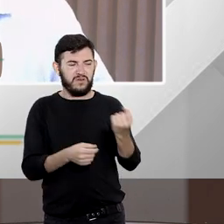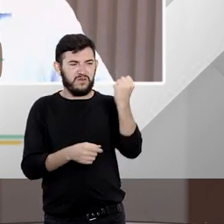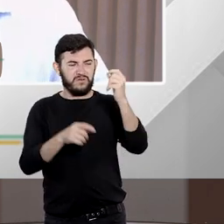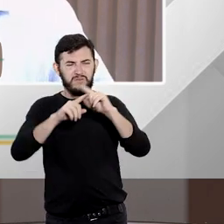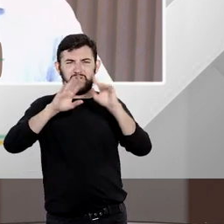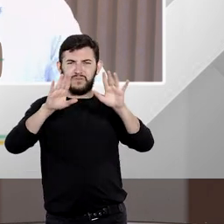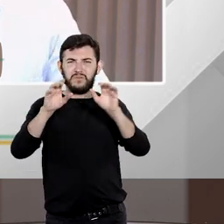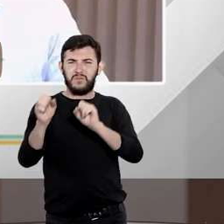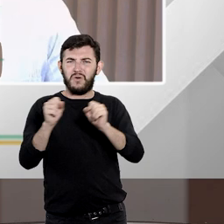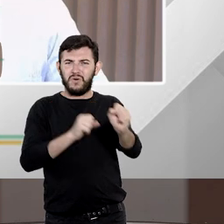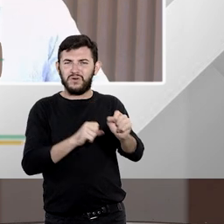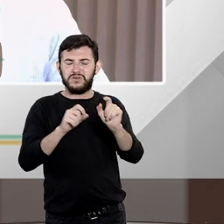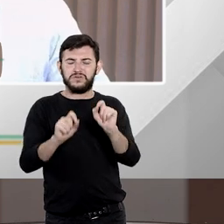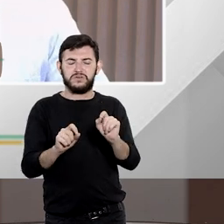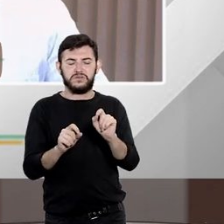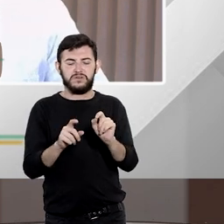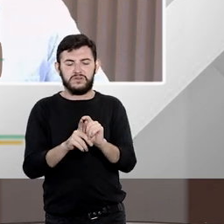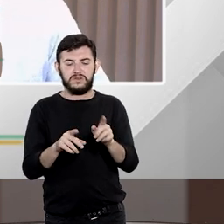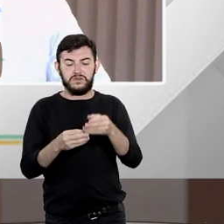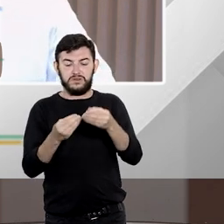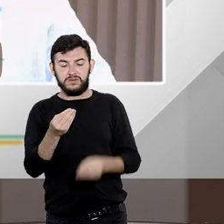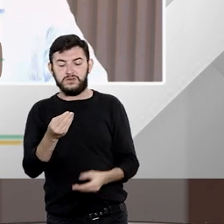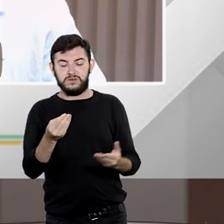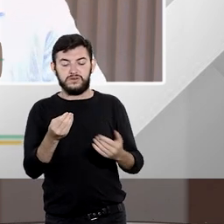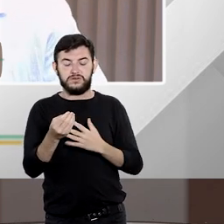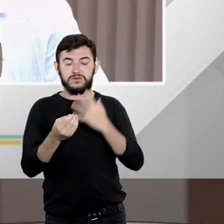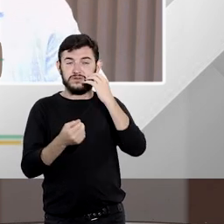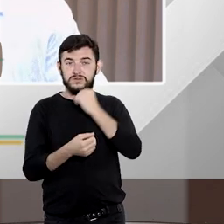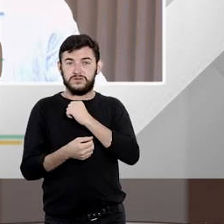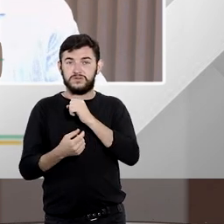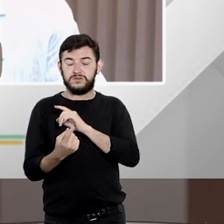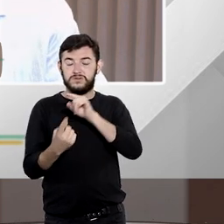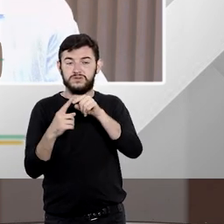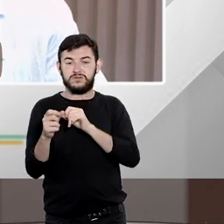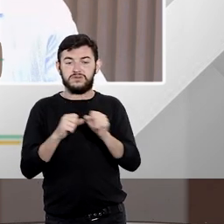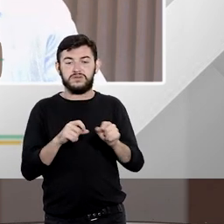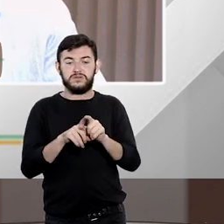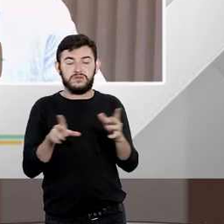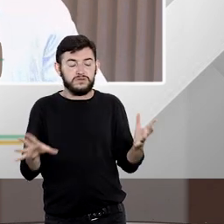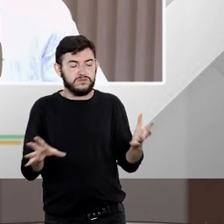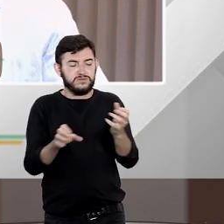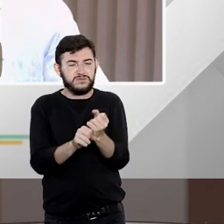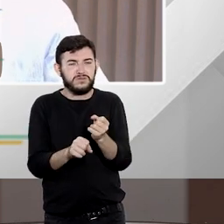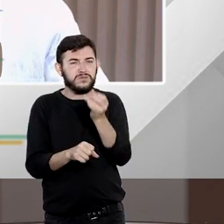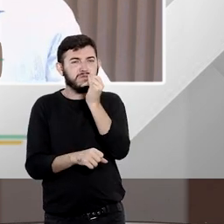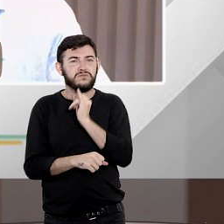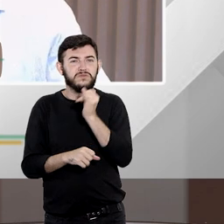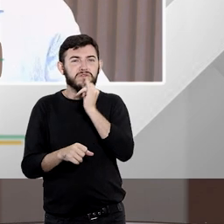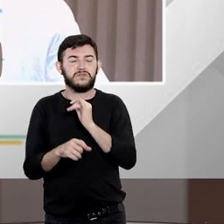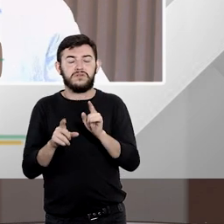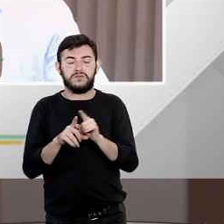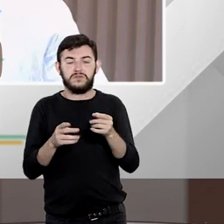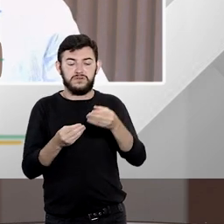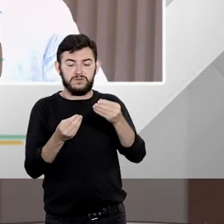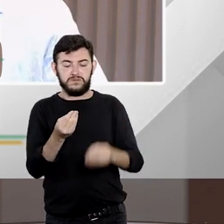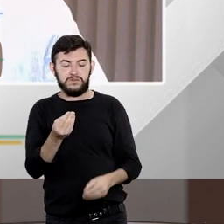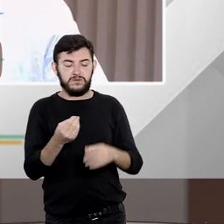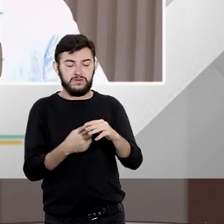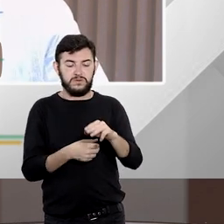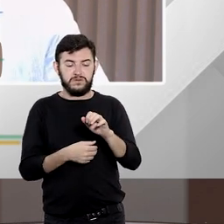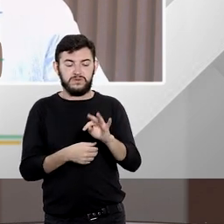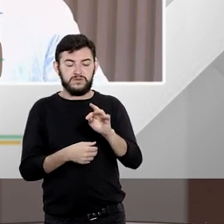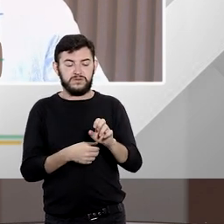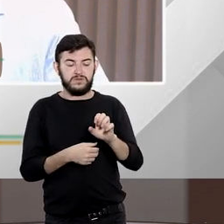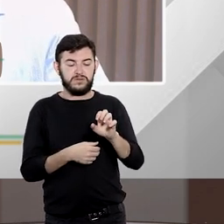materializar aquele dano numa quantificação seja um dano material os responsáveis pela prática daqueles